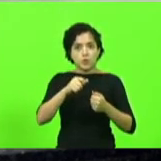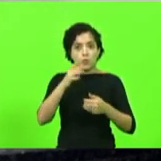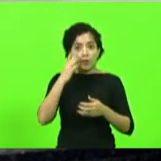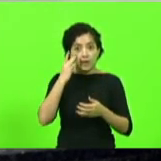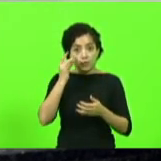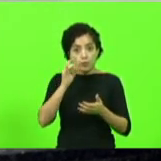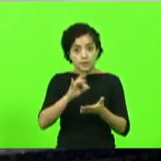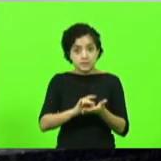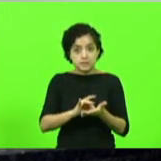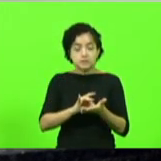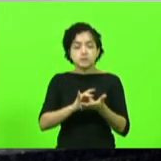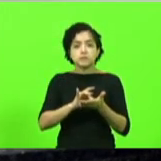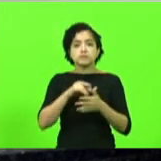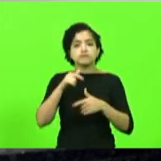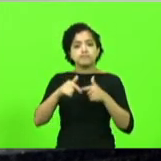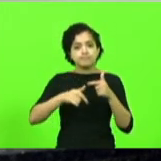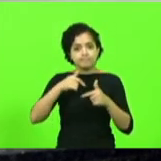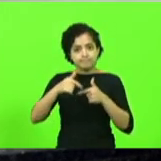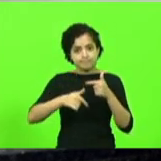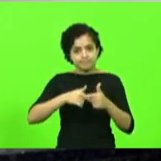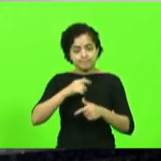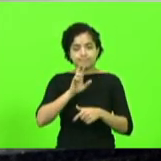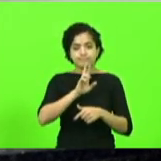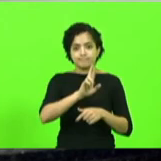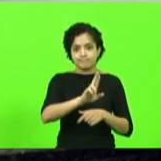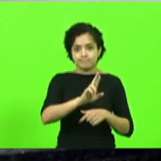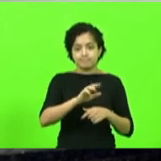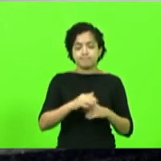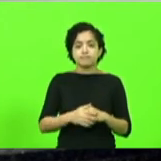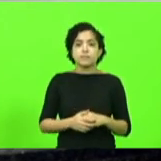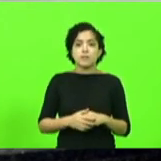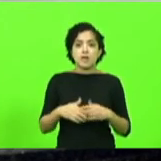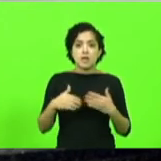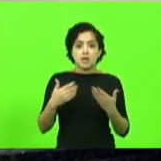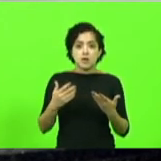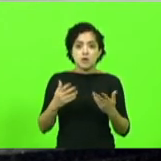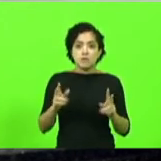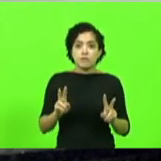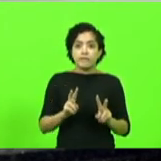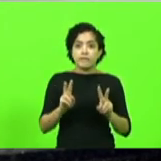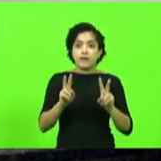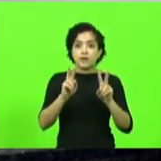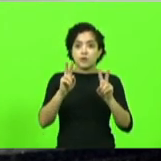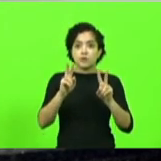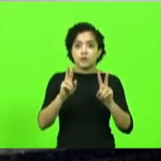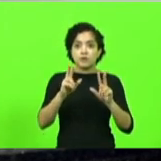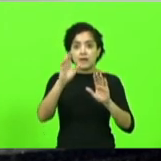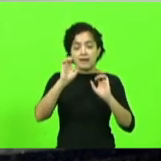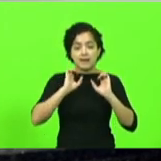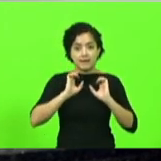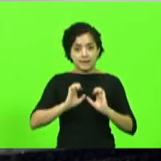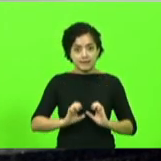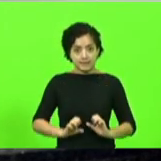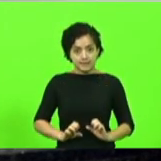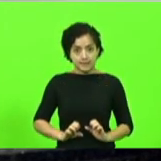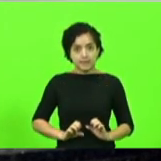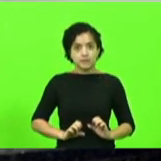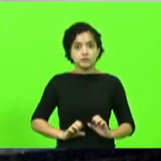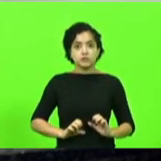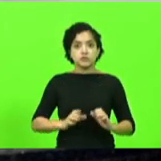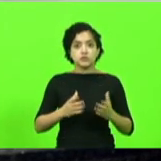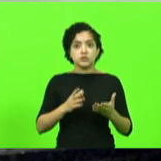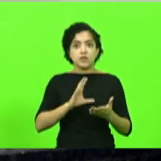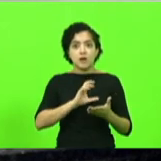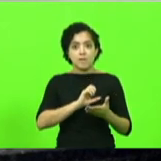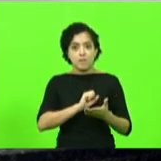por suas práticas e resultados. Como valores, defende a ética, paixão, a